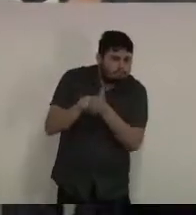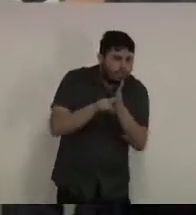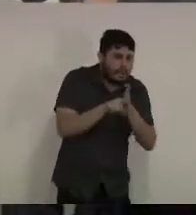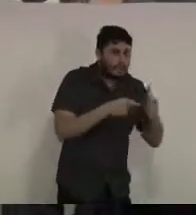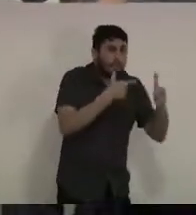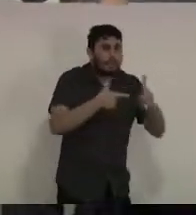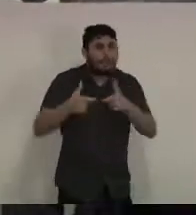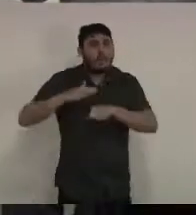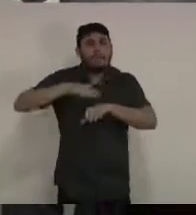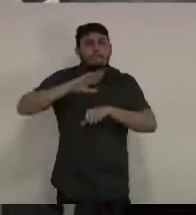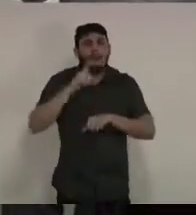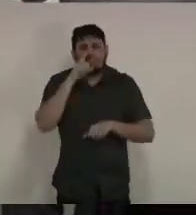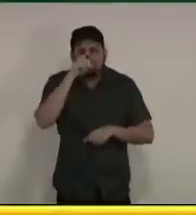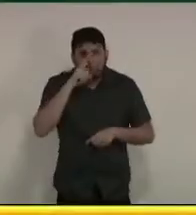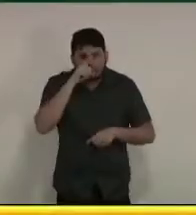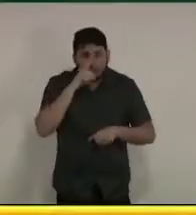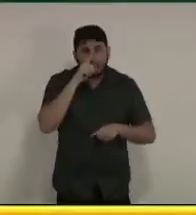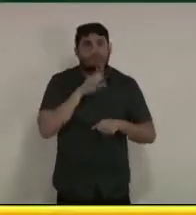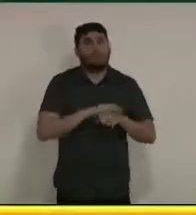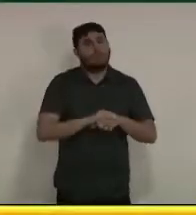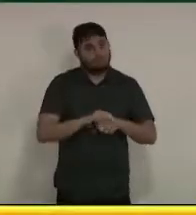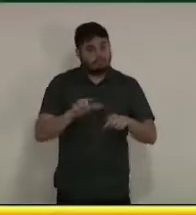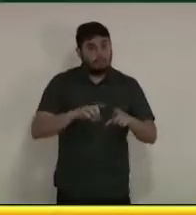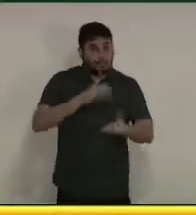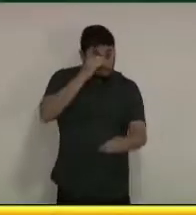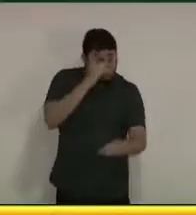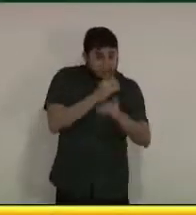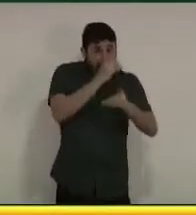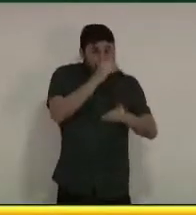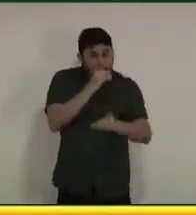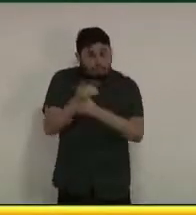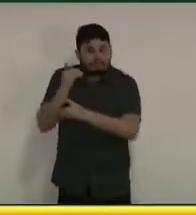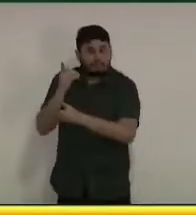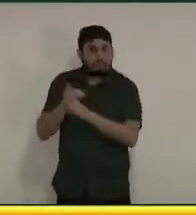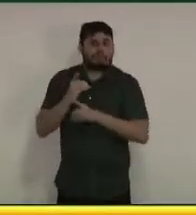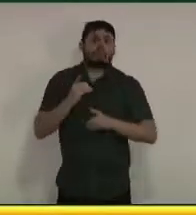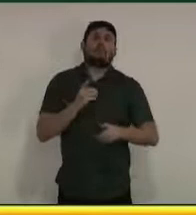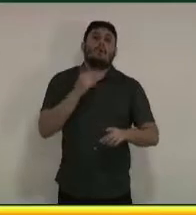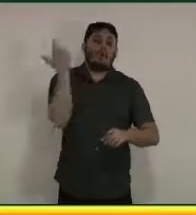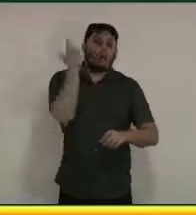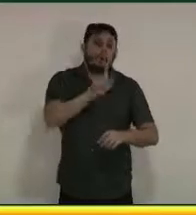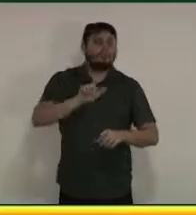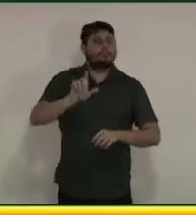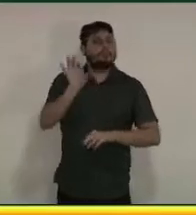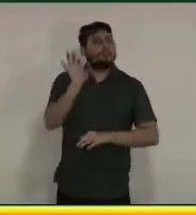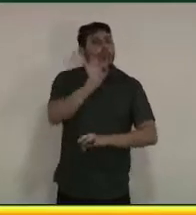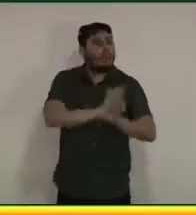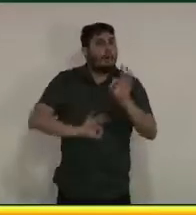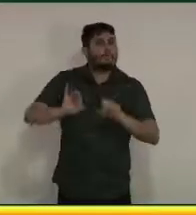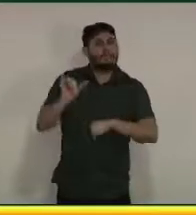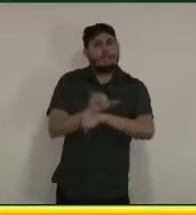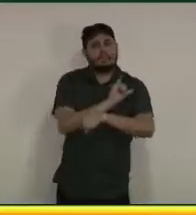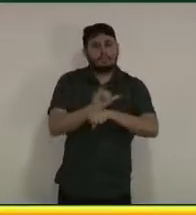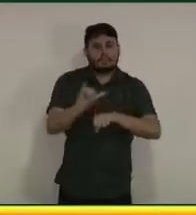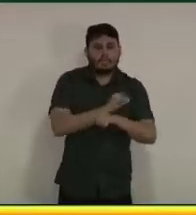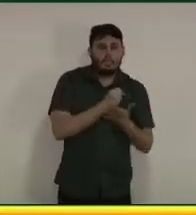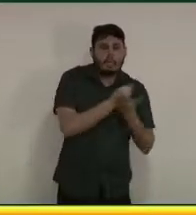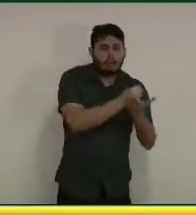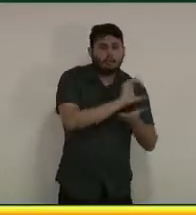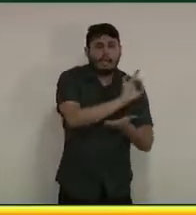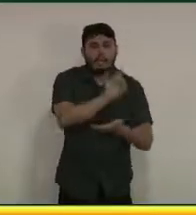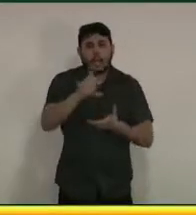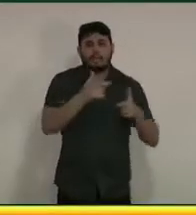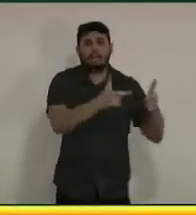risco aqui no nosso território. E, identificando as áreas de maior risco, poder tomar as medidas adequadas para cada região da cidade.